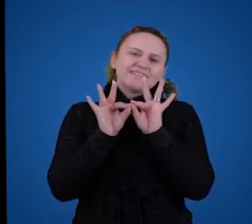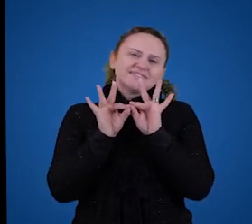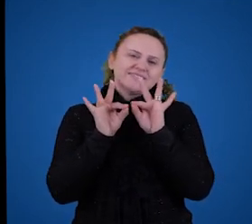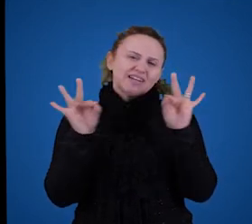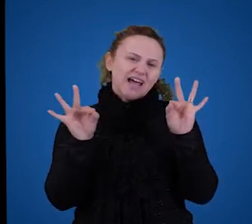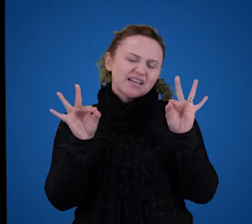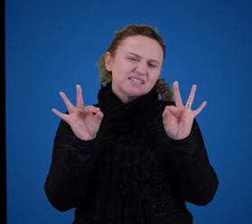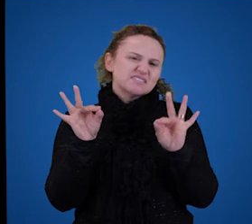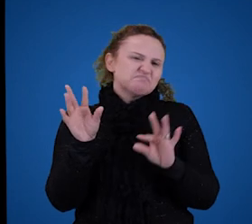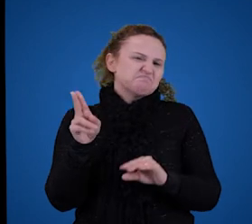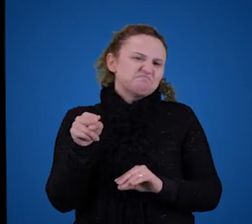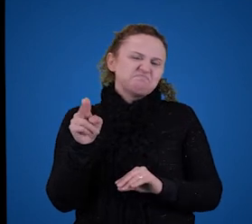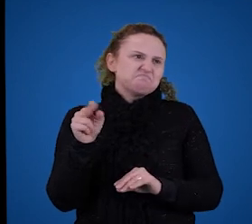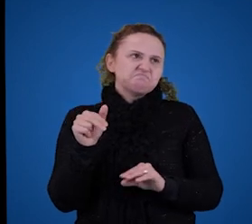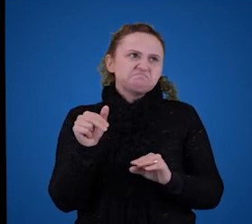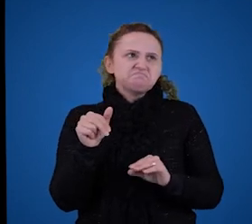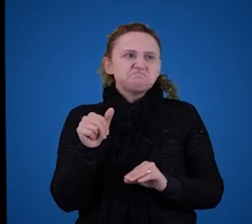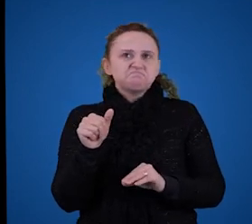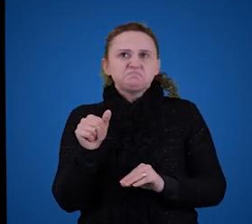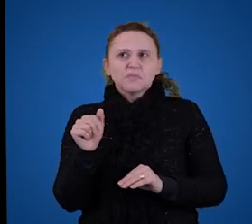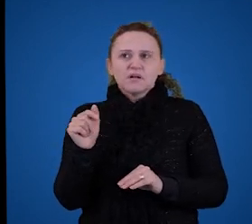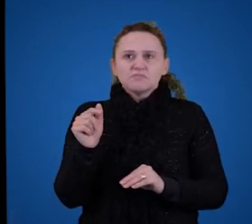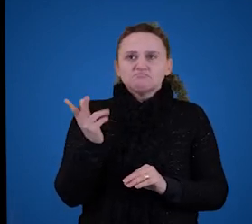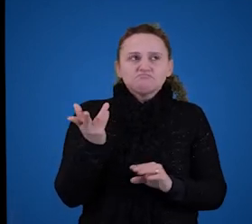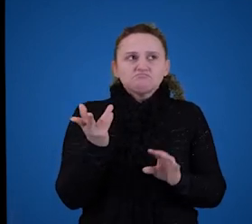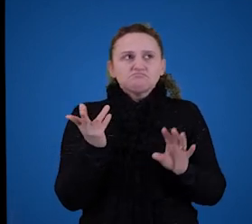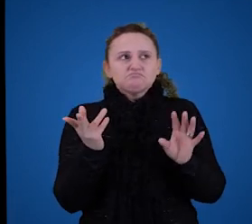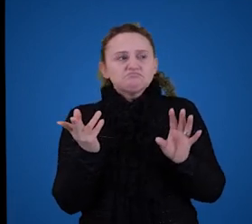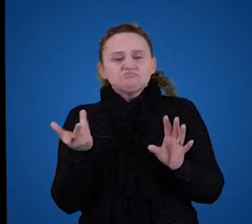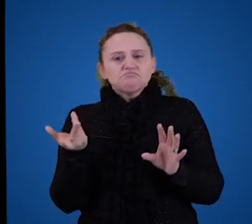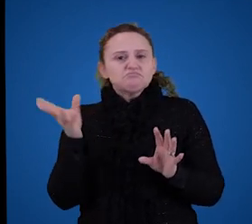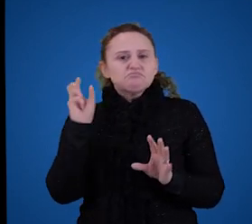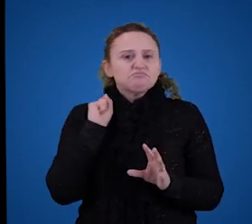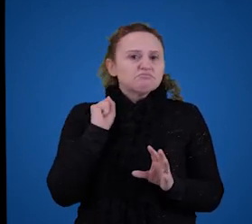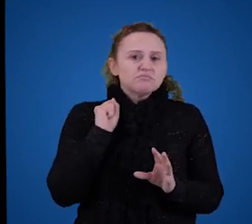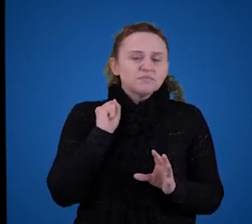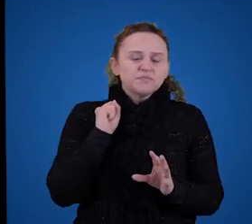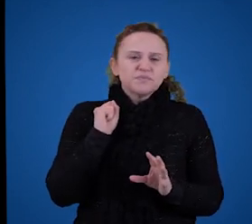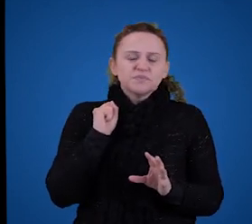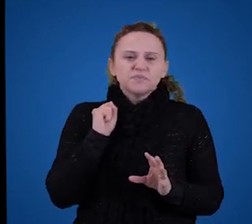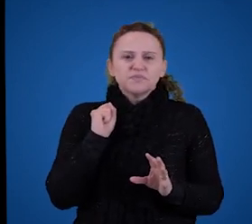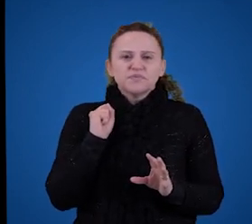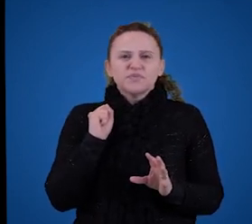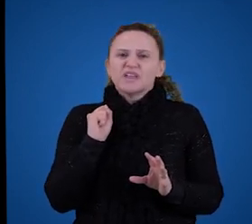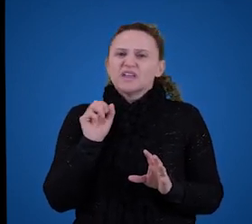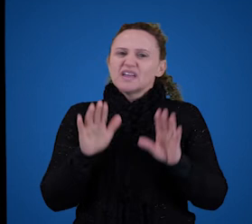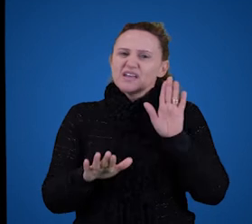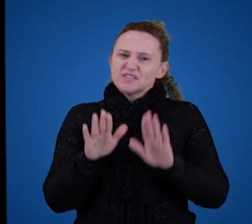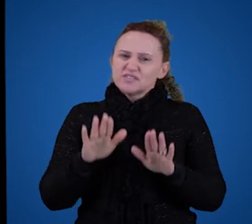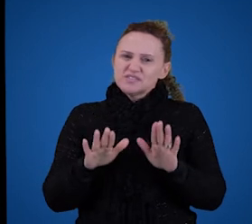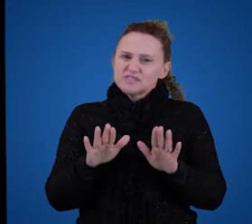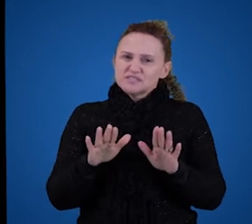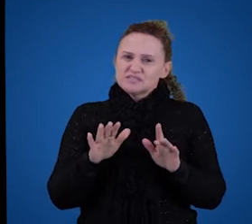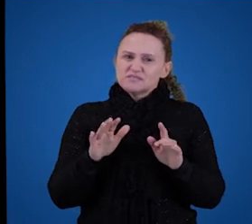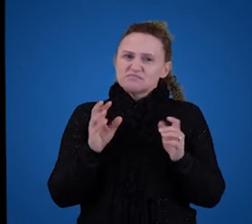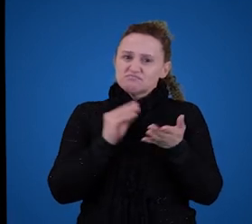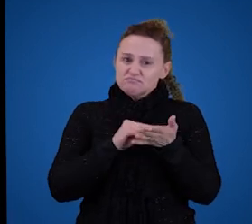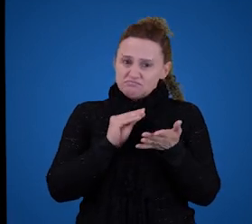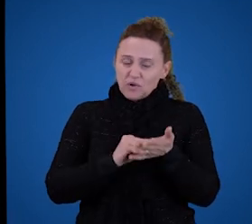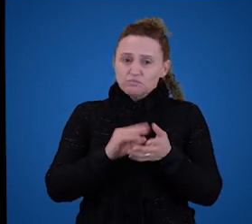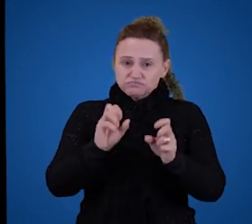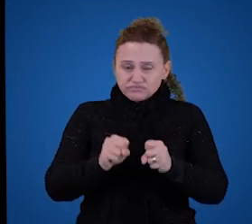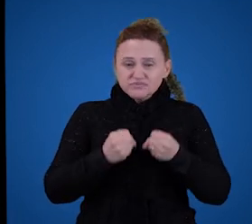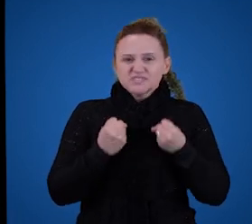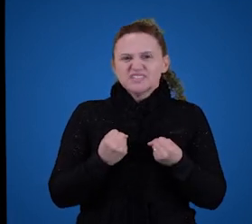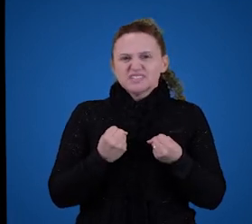nunca apareceu na nossa vida. Assim que ela aparece, nós entendemos ela instantaneamente e sem muito esforço. Então, essa